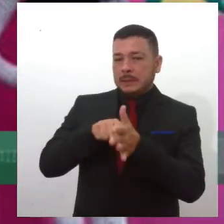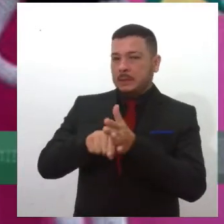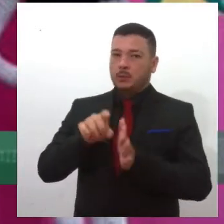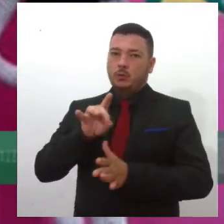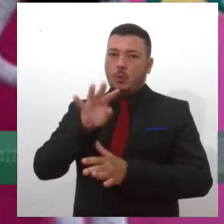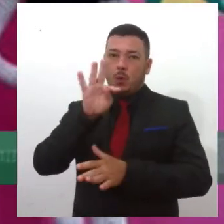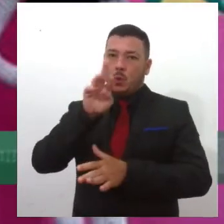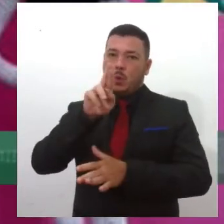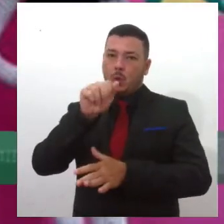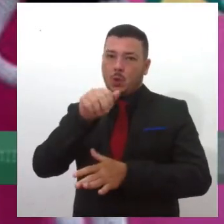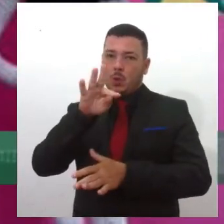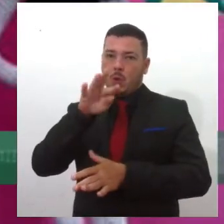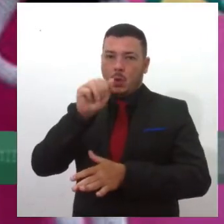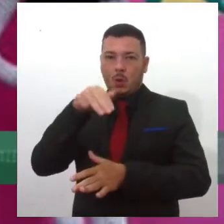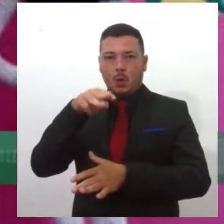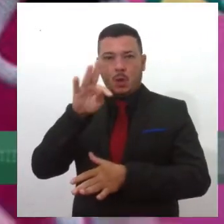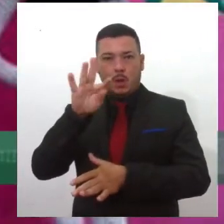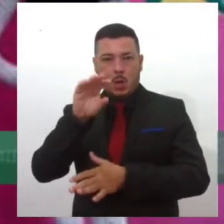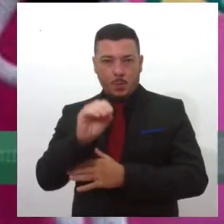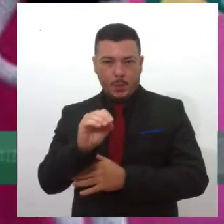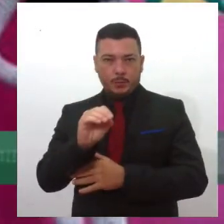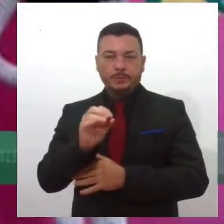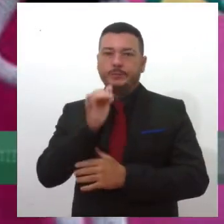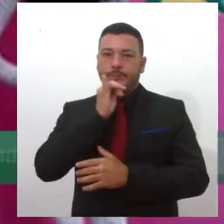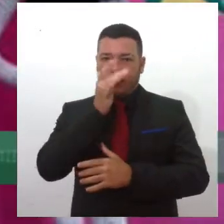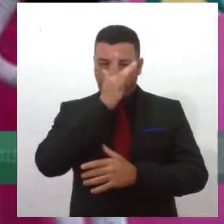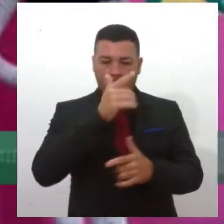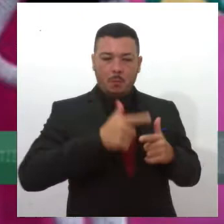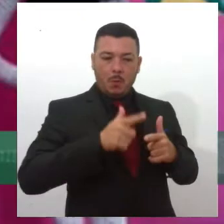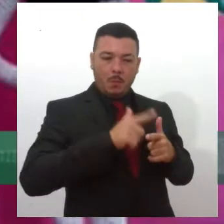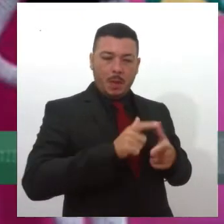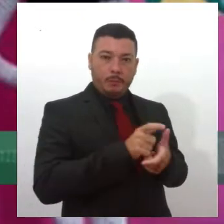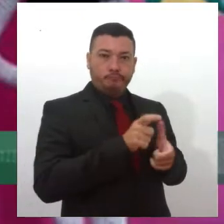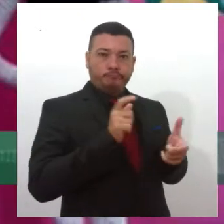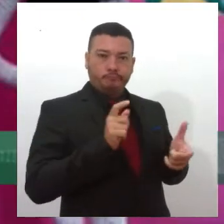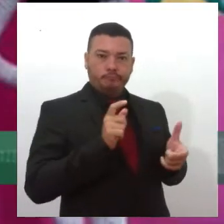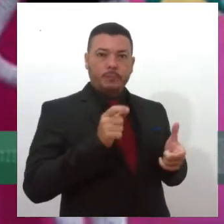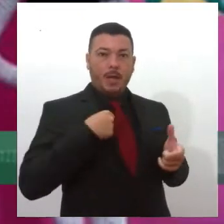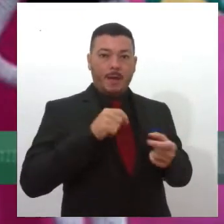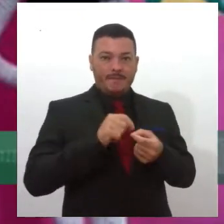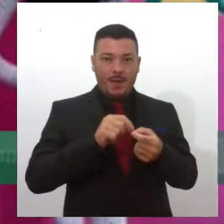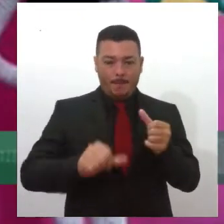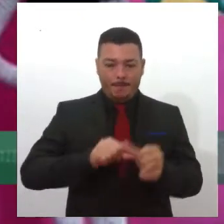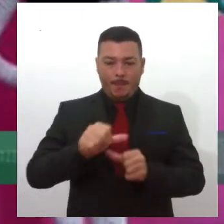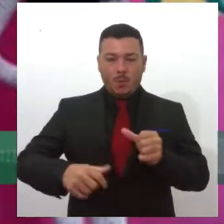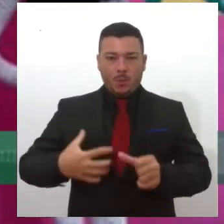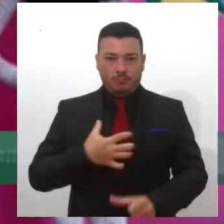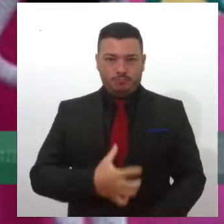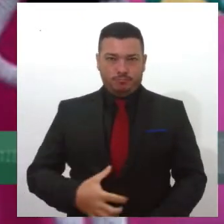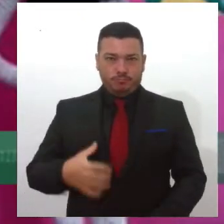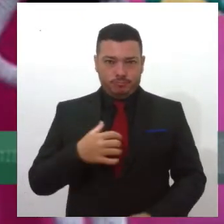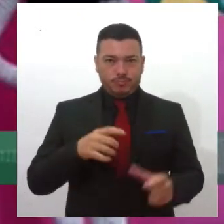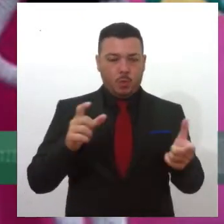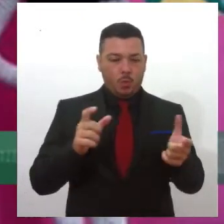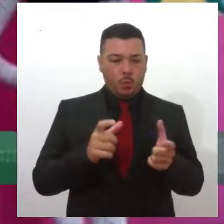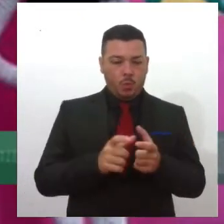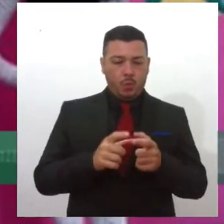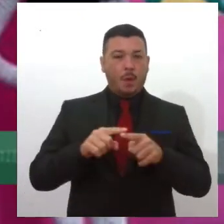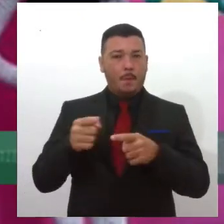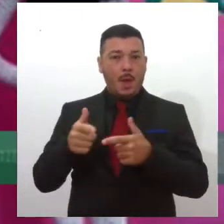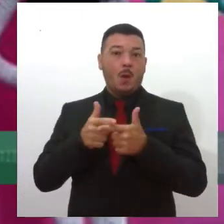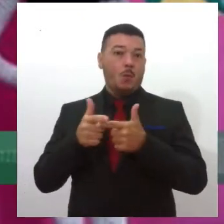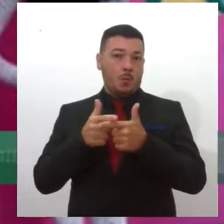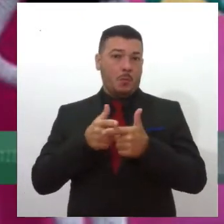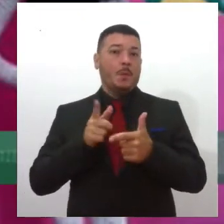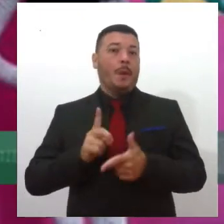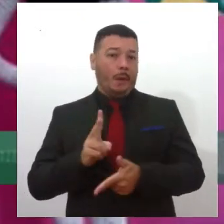pessoa sai de uma situação que tem um problema maior e ela faz esse tratamento através do transplante, mas ela continua com